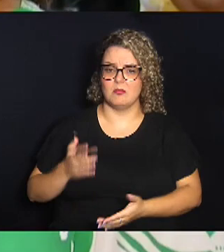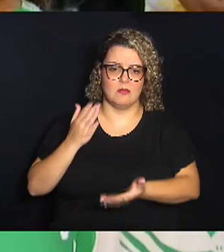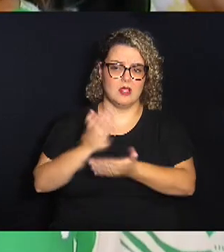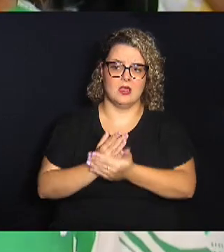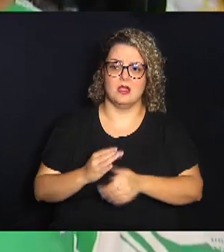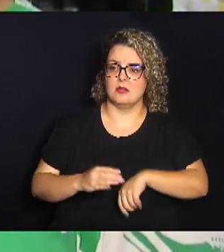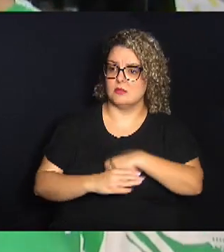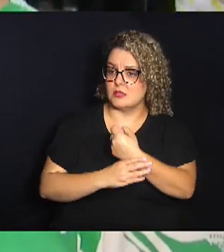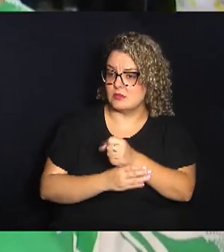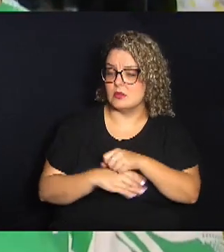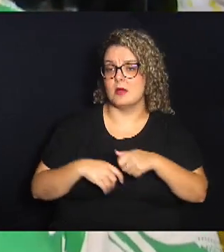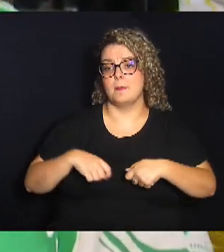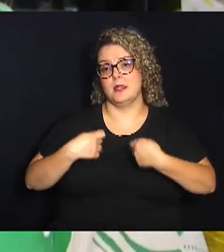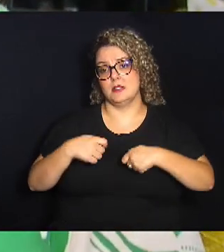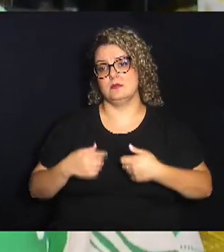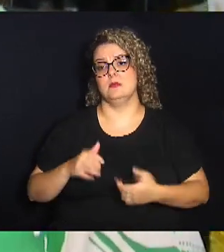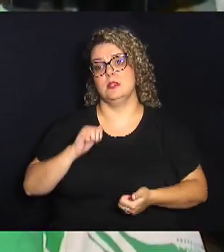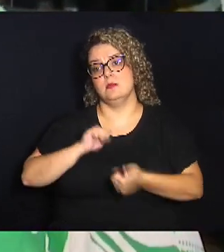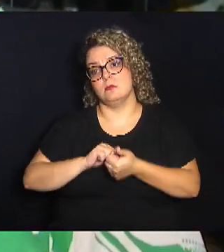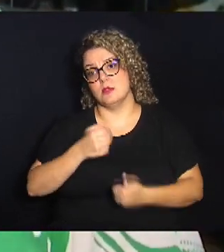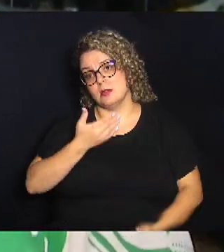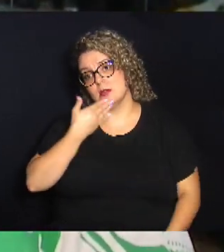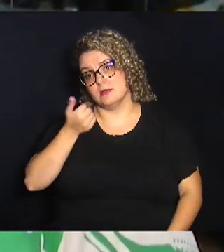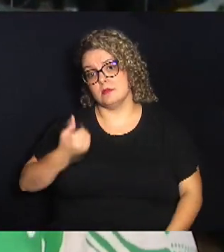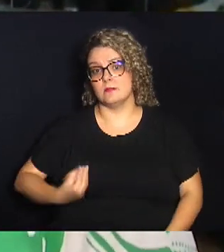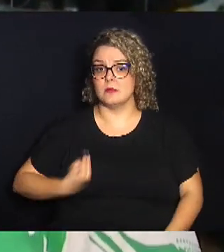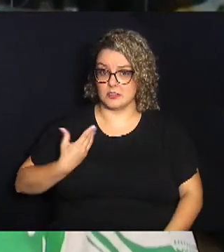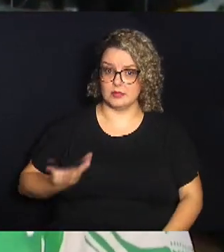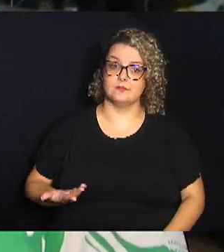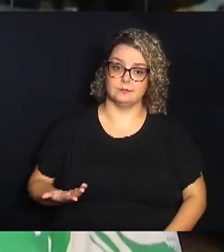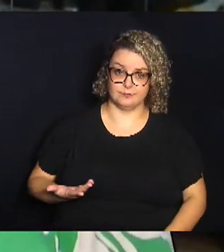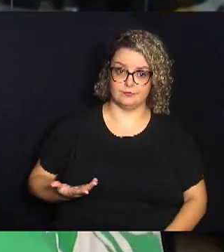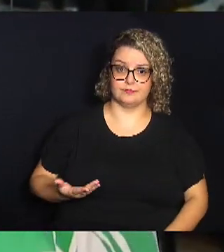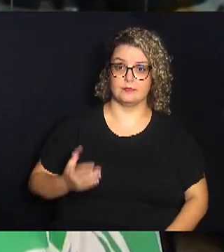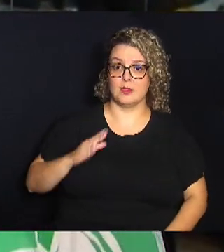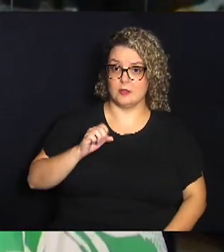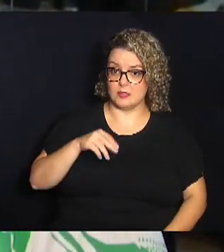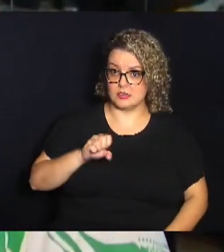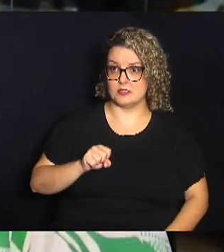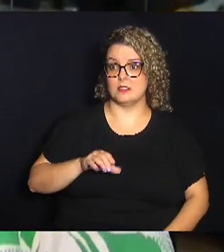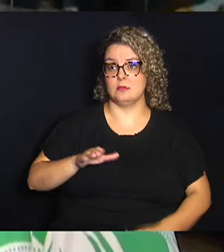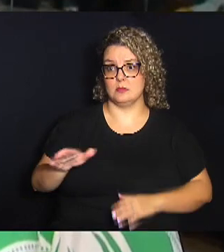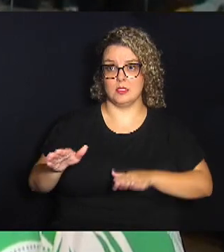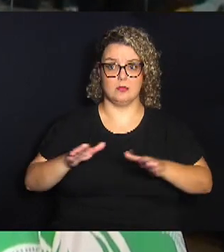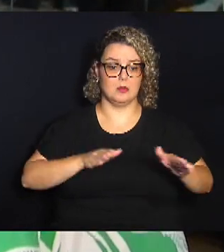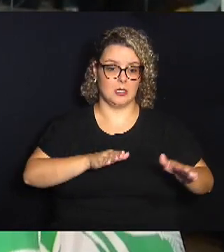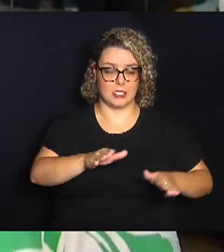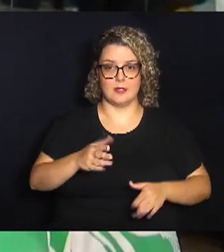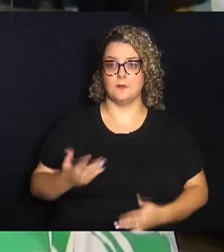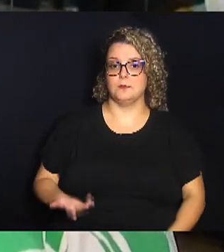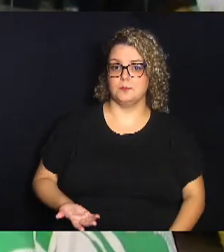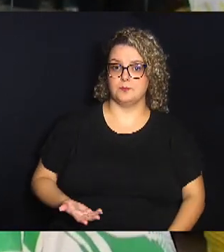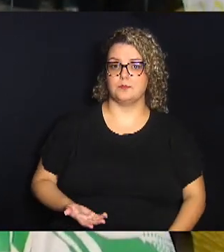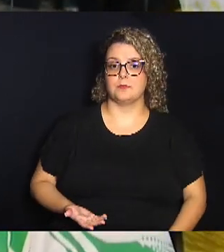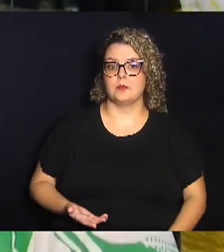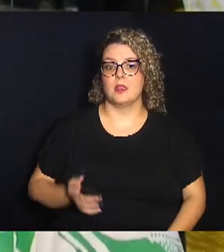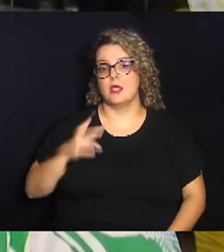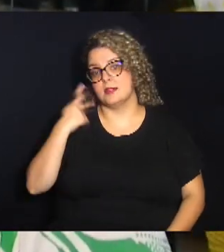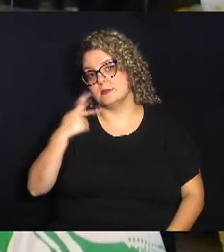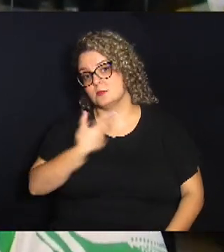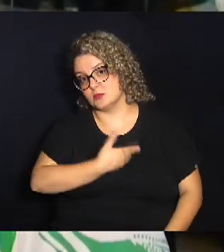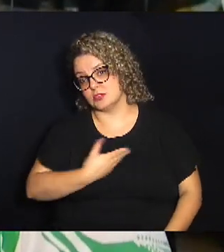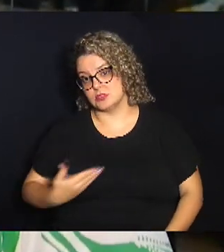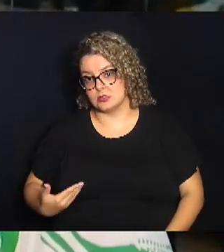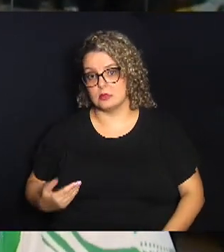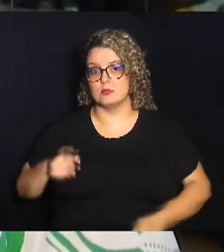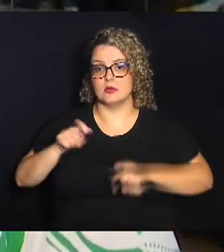terapias que elas precisam para ter uma qualidade de vida melhor. Então esse censo lhe irá direcionar as políticas públicas